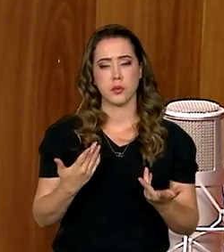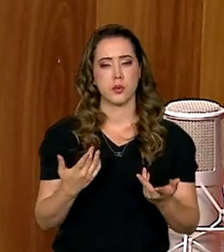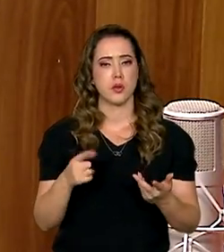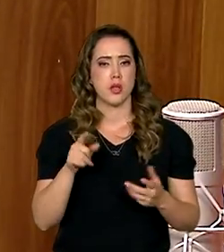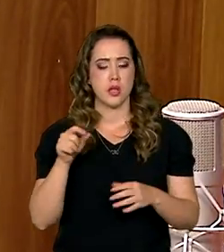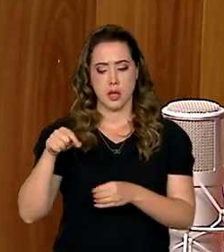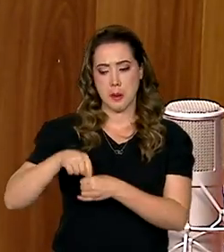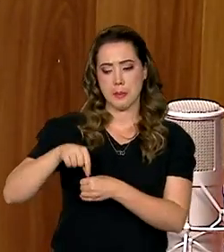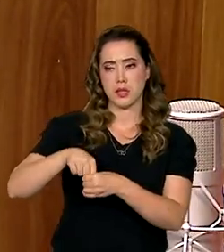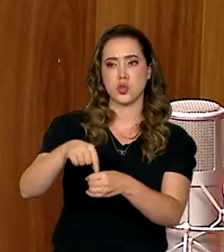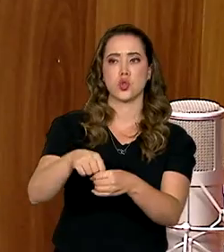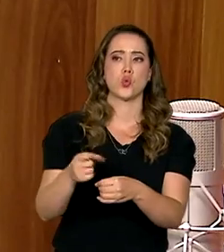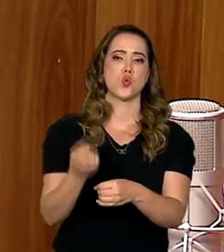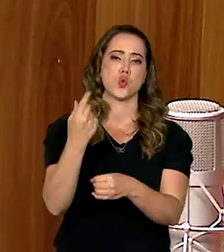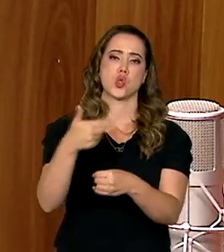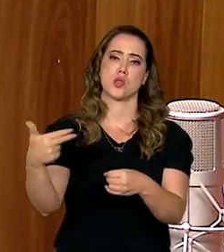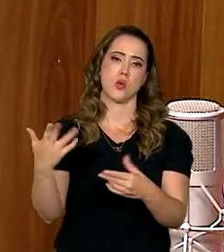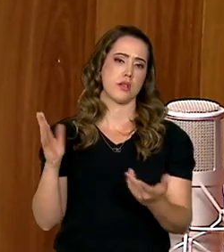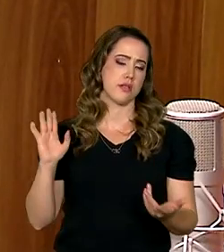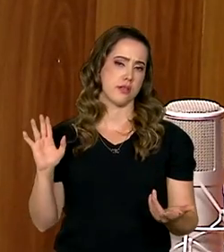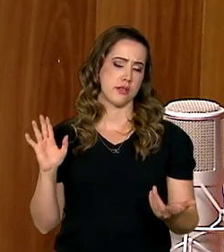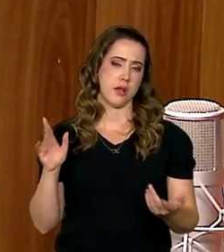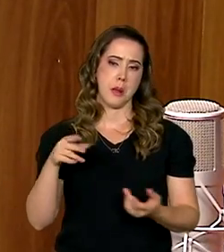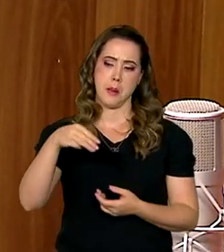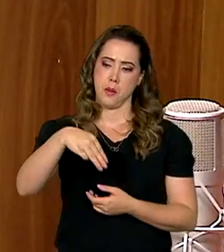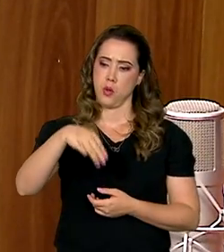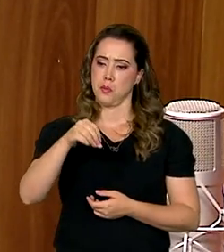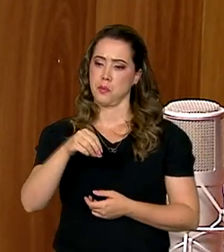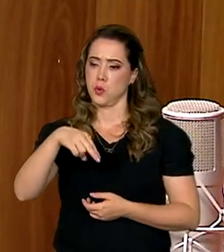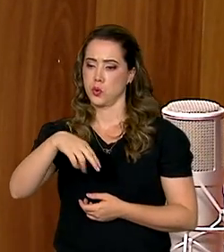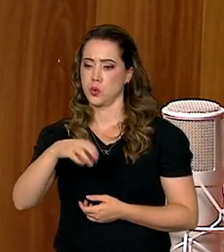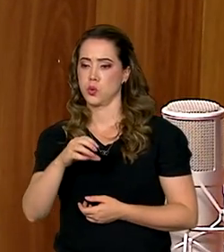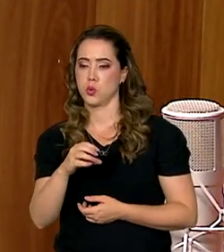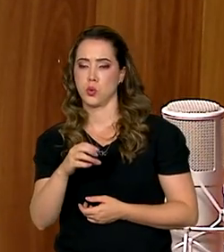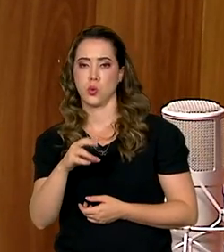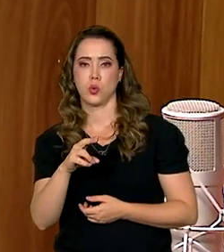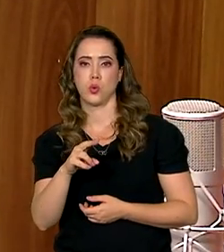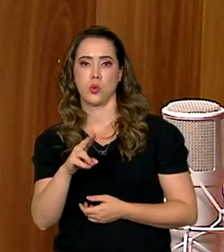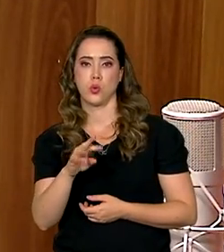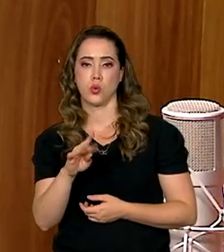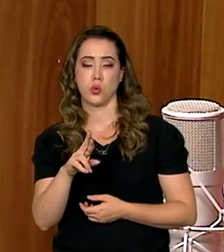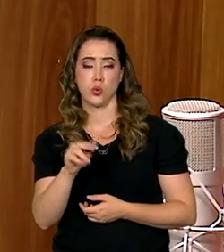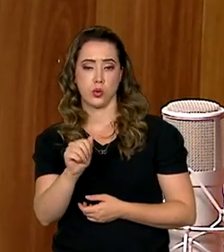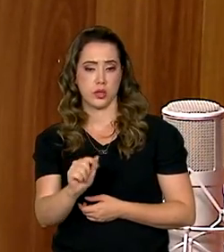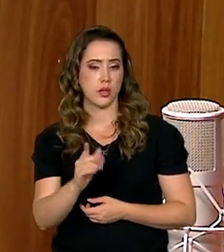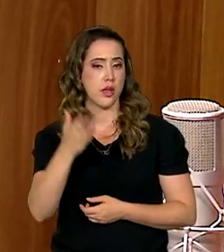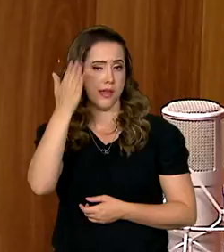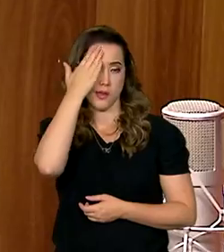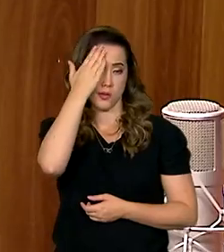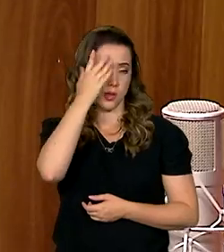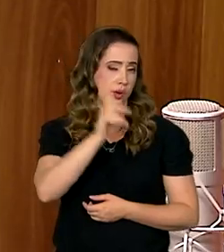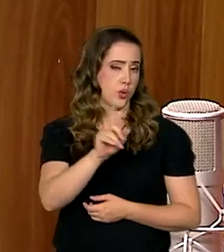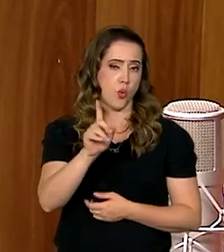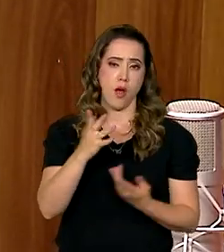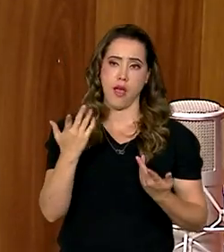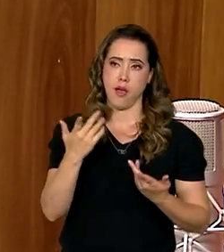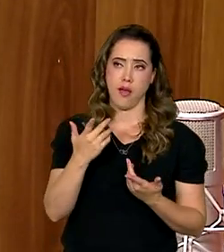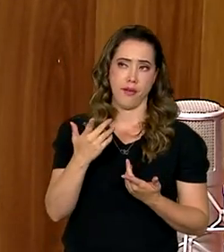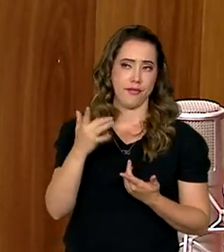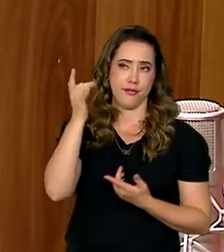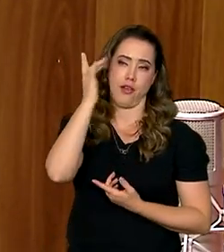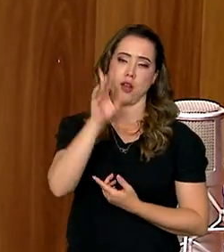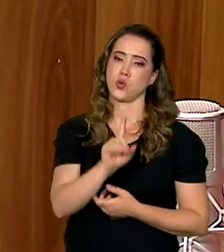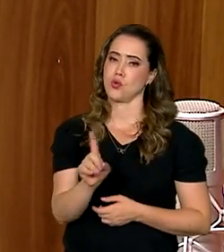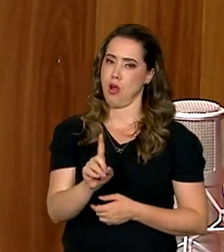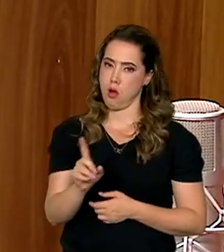plantio de monoculturas, assim, né? Também. Então, eu sei que não é uma situação fácil,